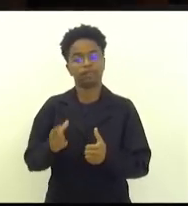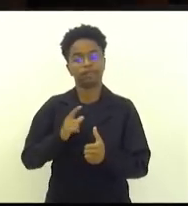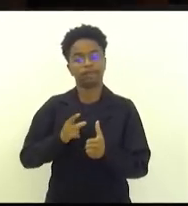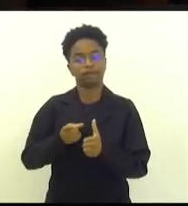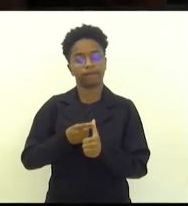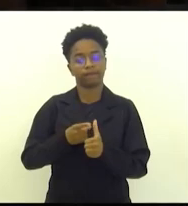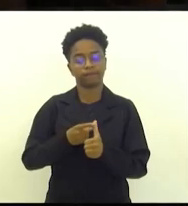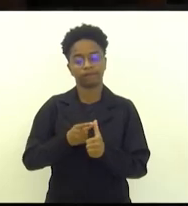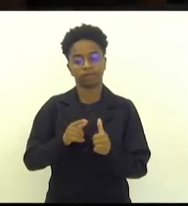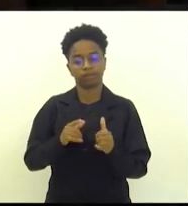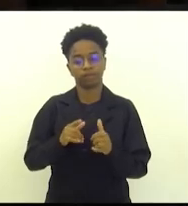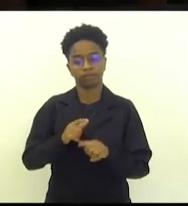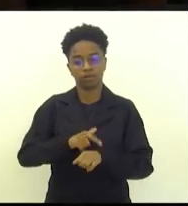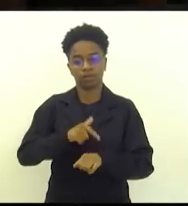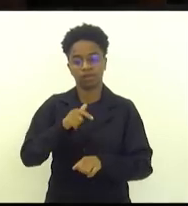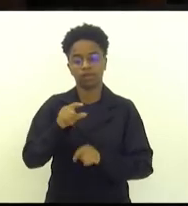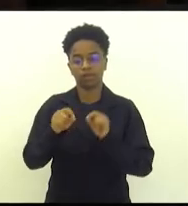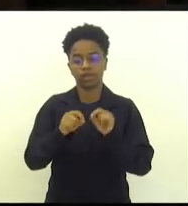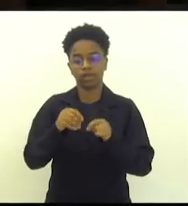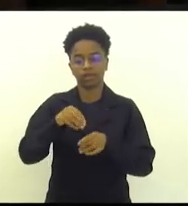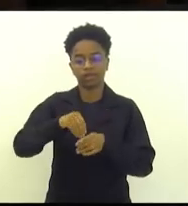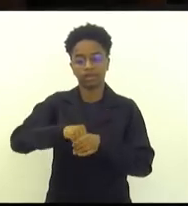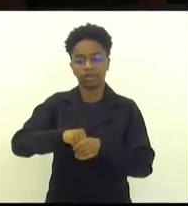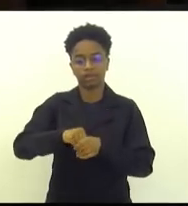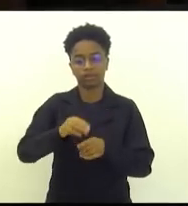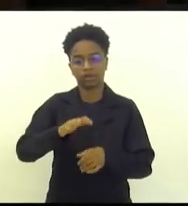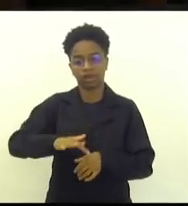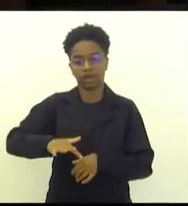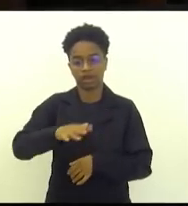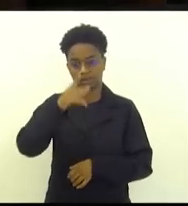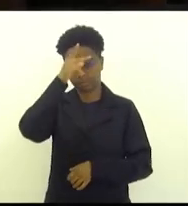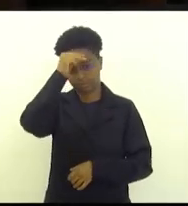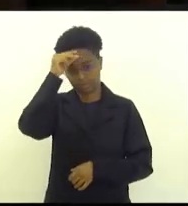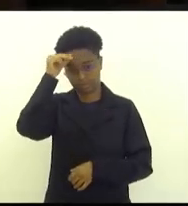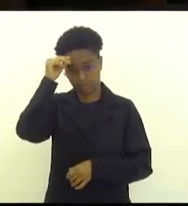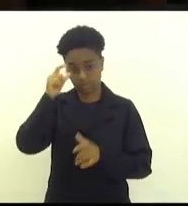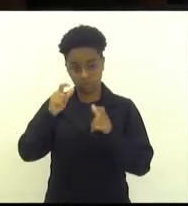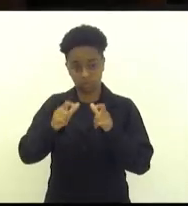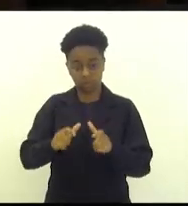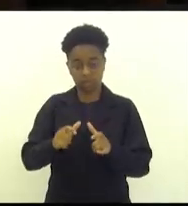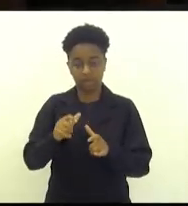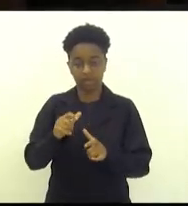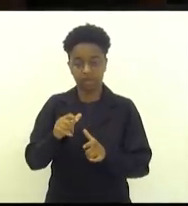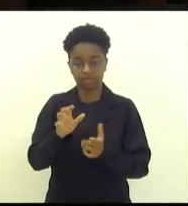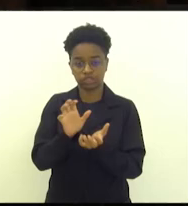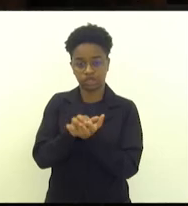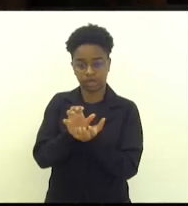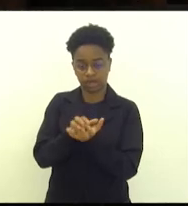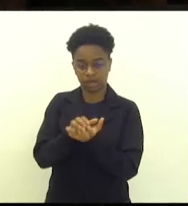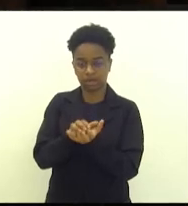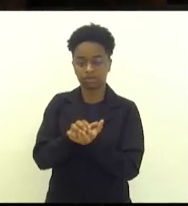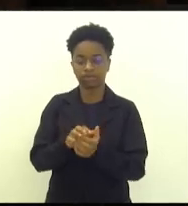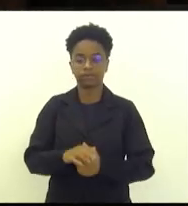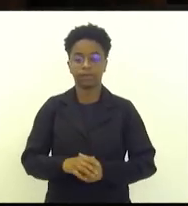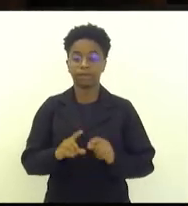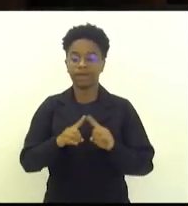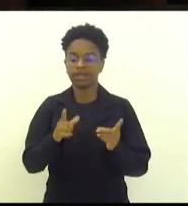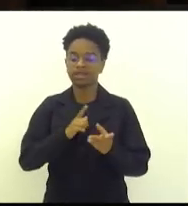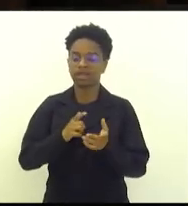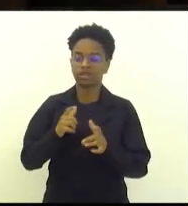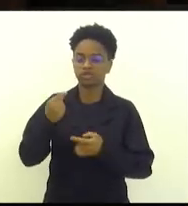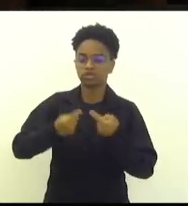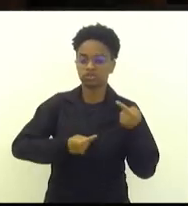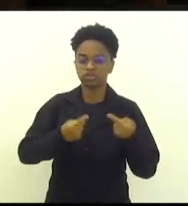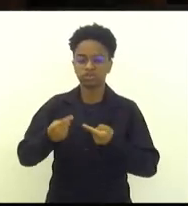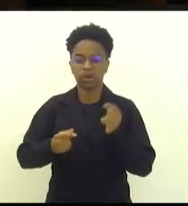introduzido no imóvel da prefeitura municipal, que era ali no bairro Jacaré. E aí teve algumas discussões, questões